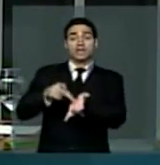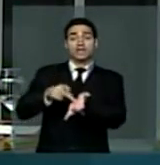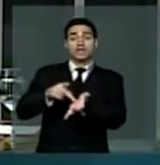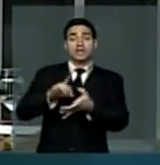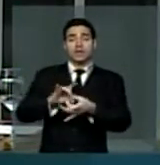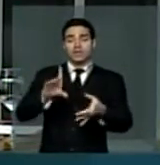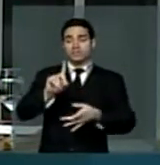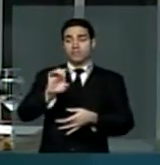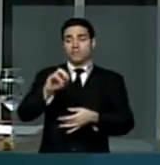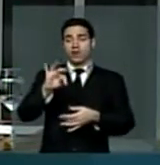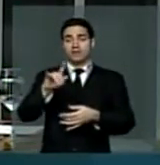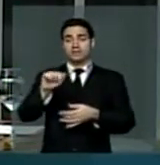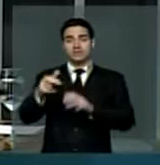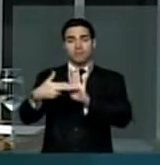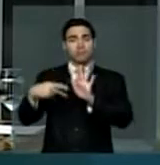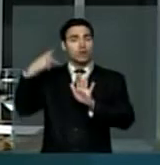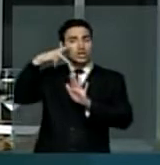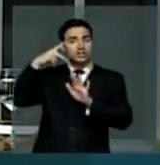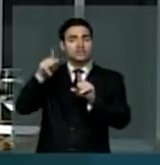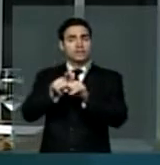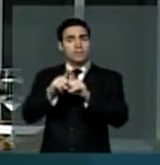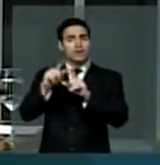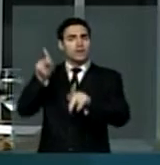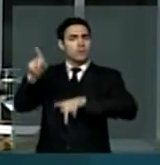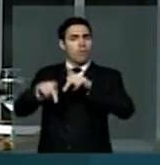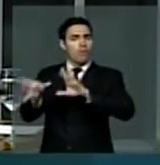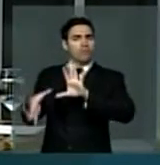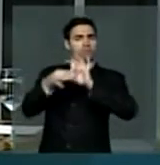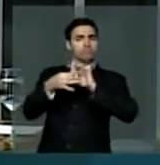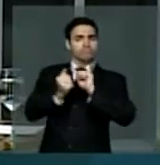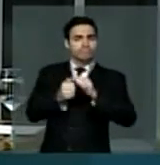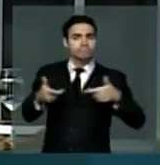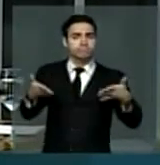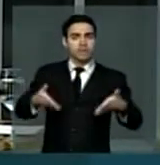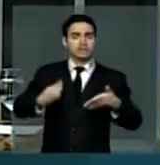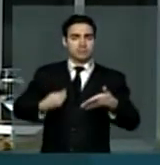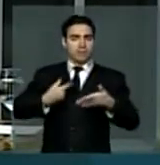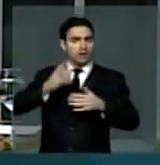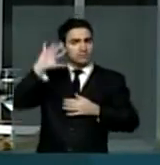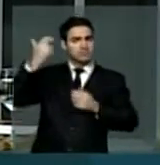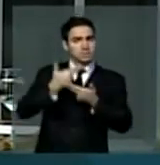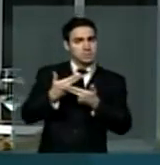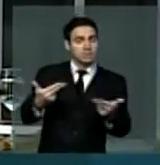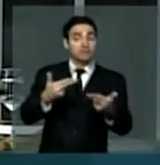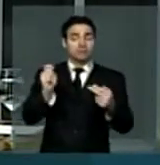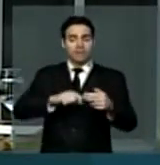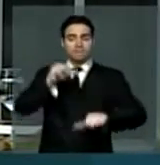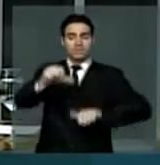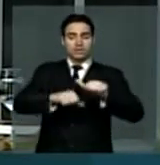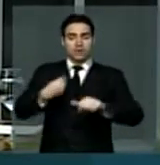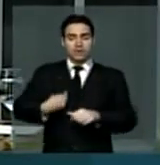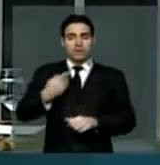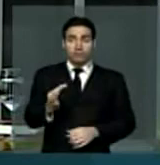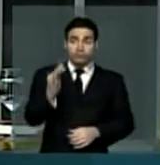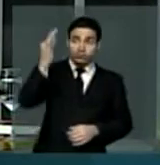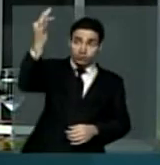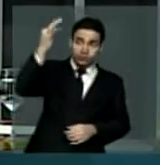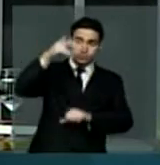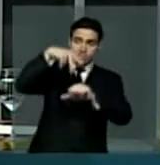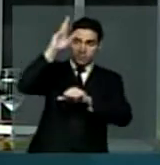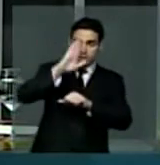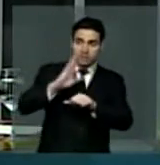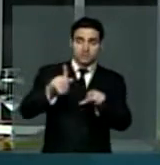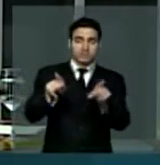participação do povo nos projetos e decisões que modificam os rumos do país, do